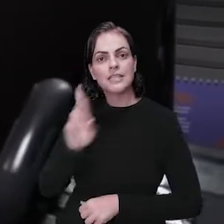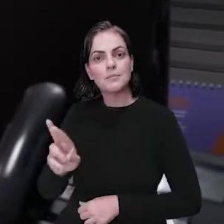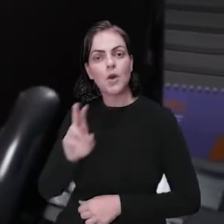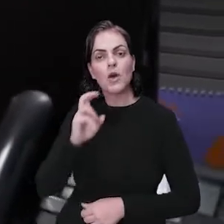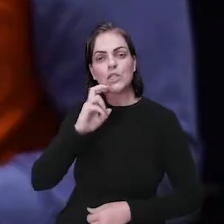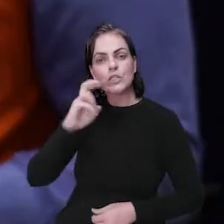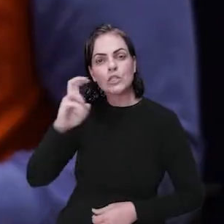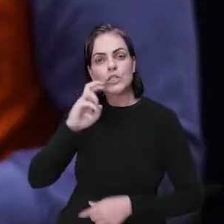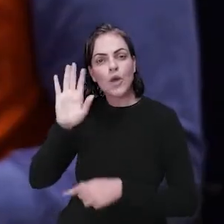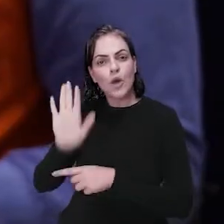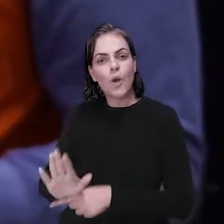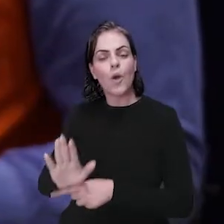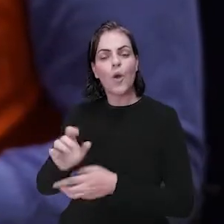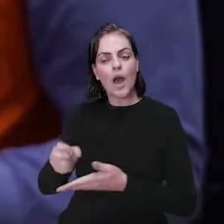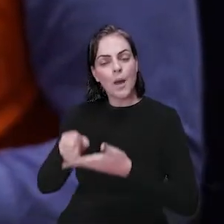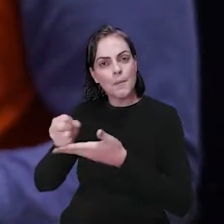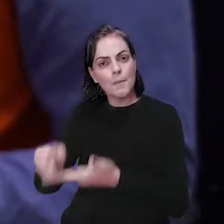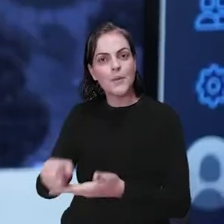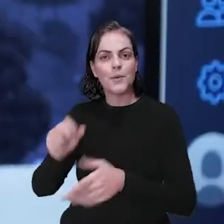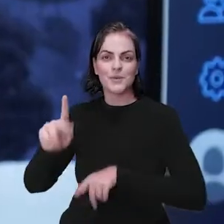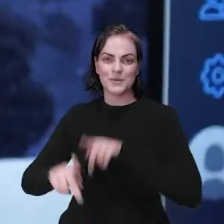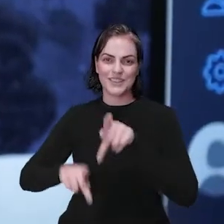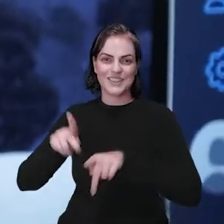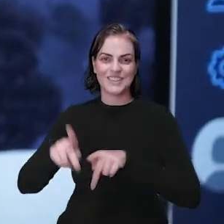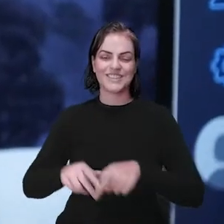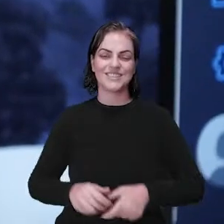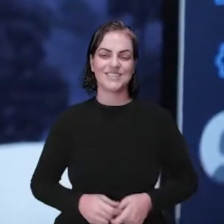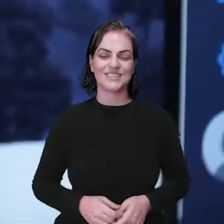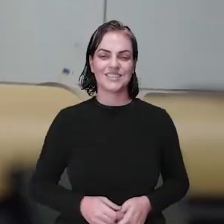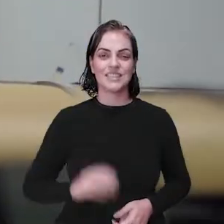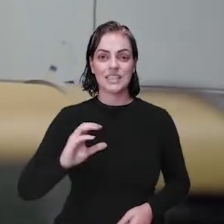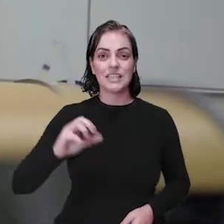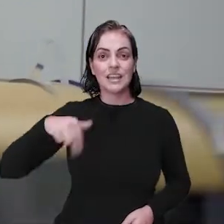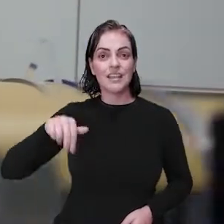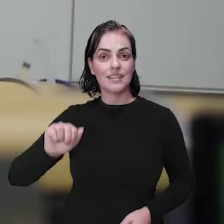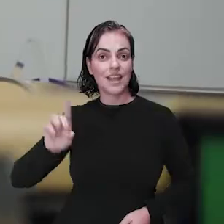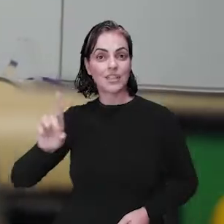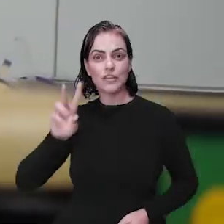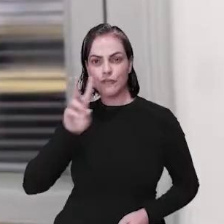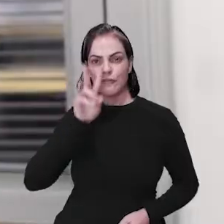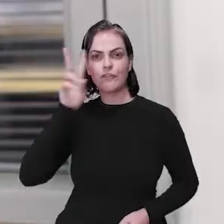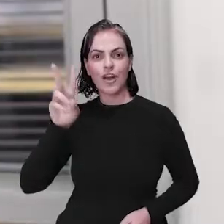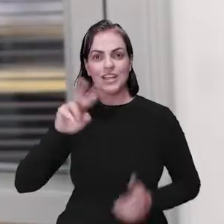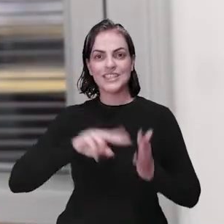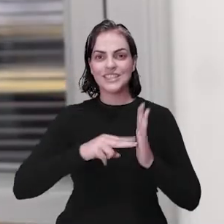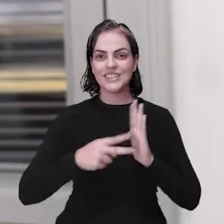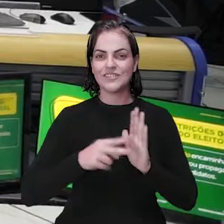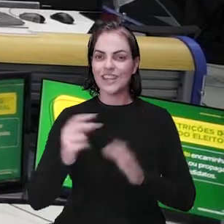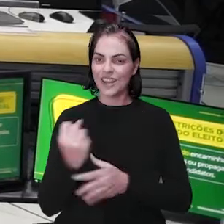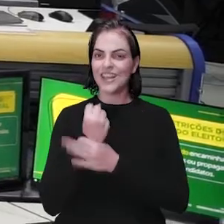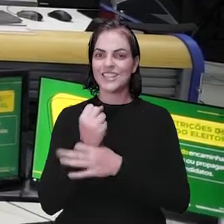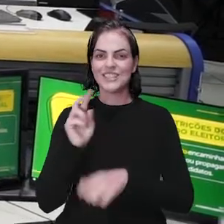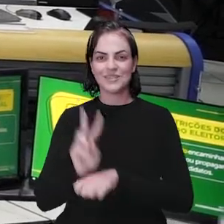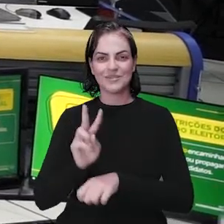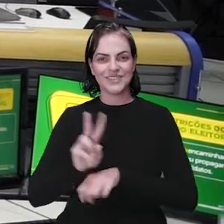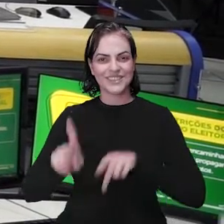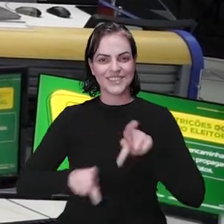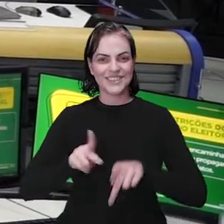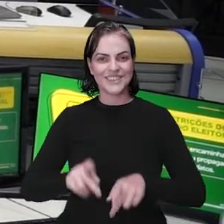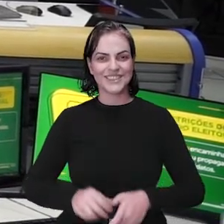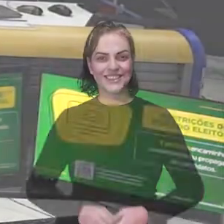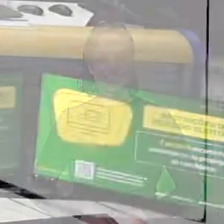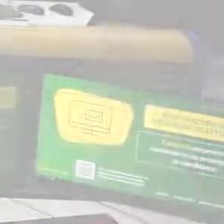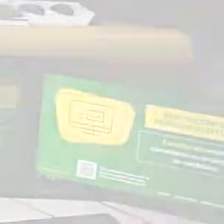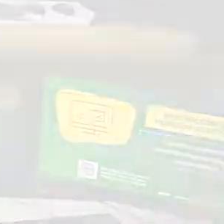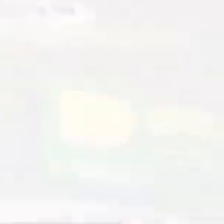de resposta, de socorro e de apoio à população. Um Senad forte é a garantia de proteção para a população.